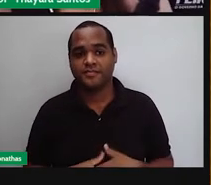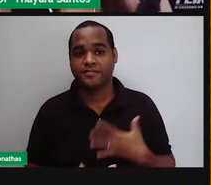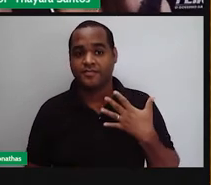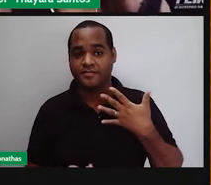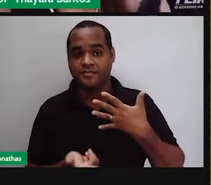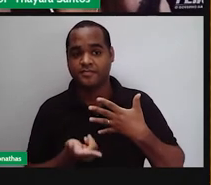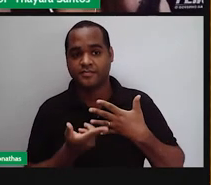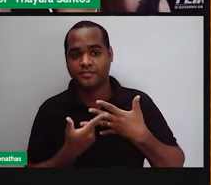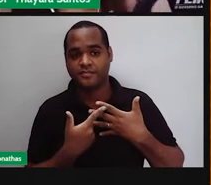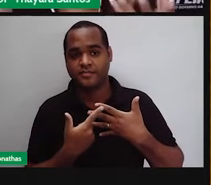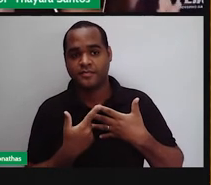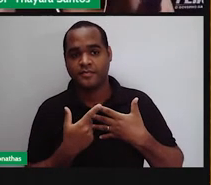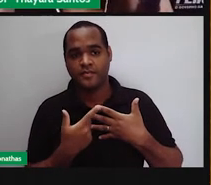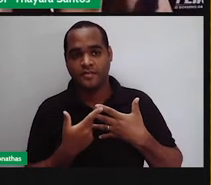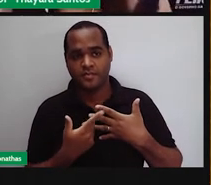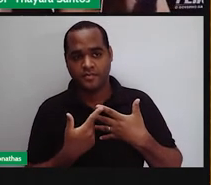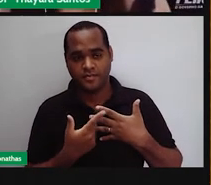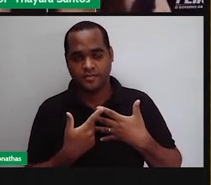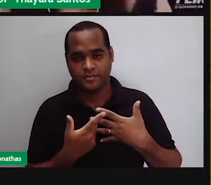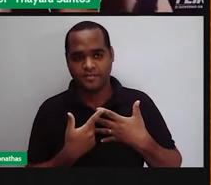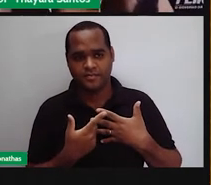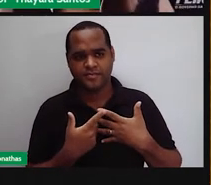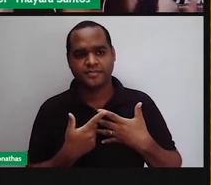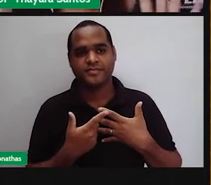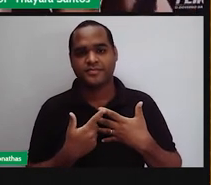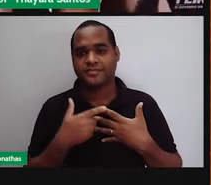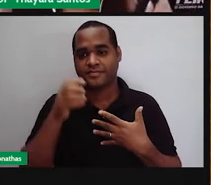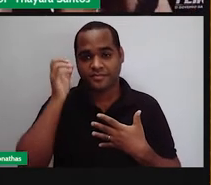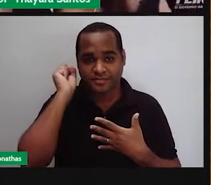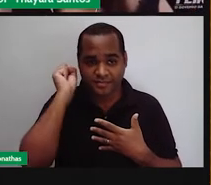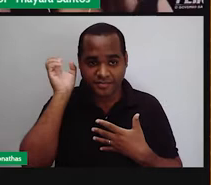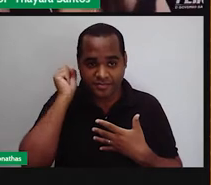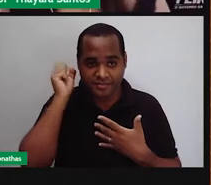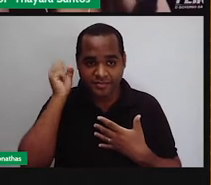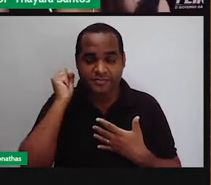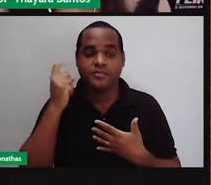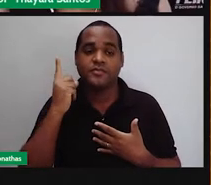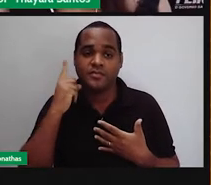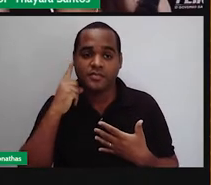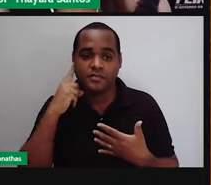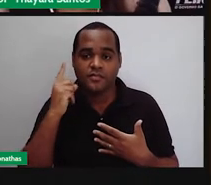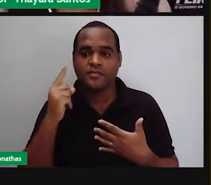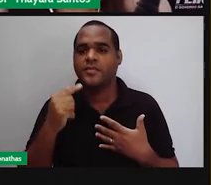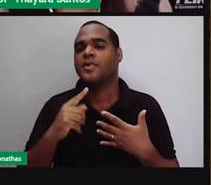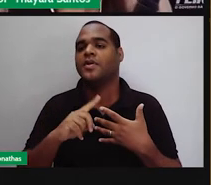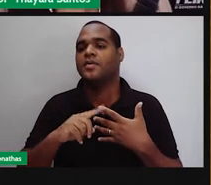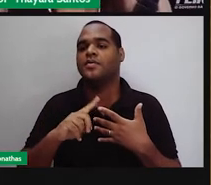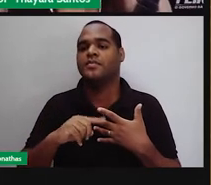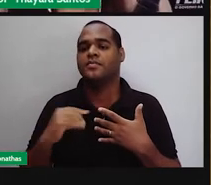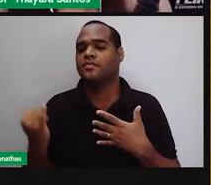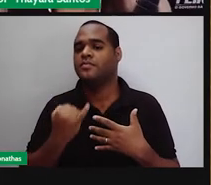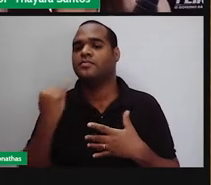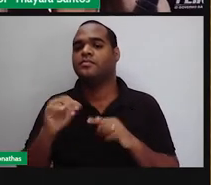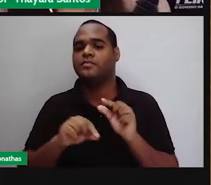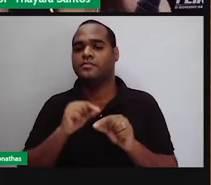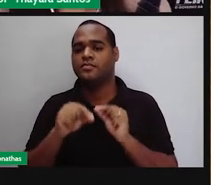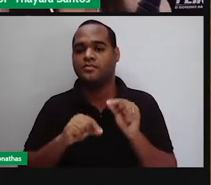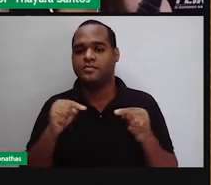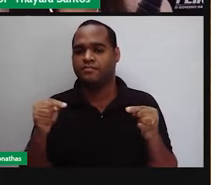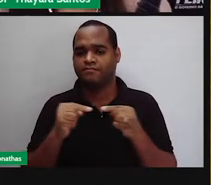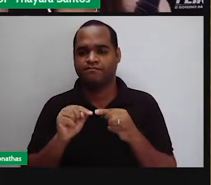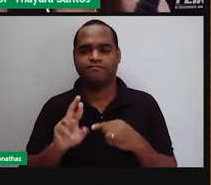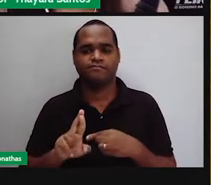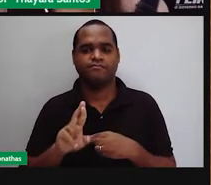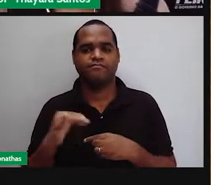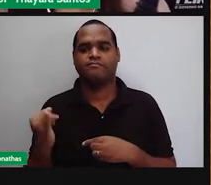Agora, gente vai falar um pouquinho sobre a audição, que é o segundo sentido que a gente está estudando hoje. Então, a audição